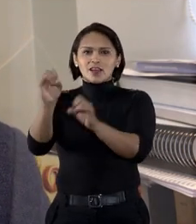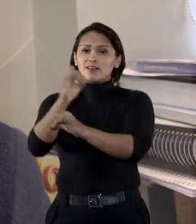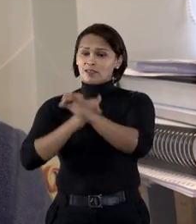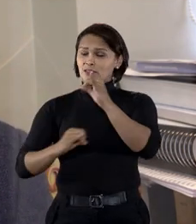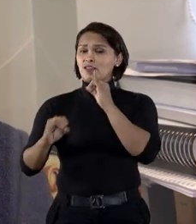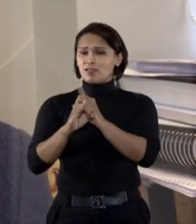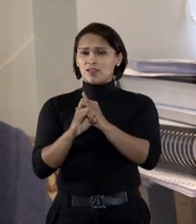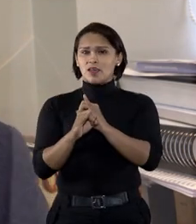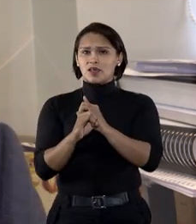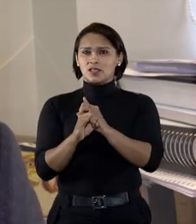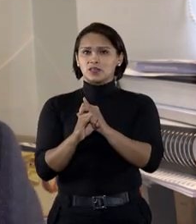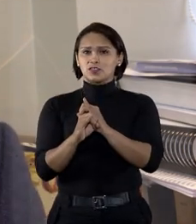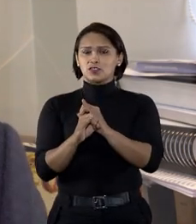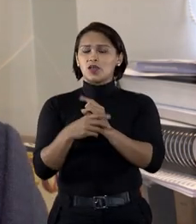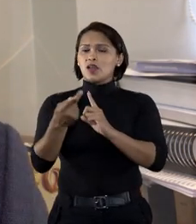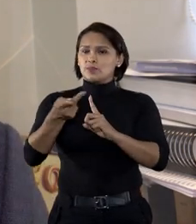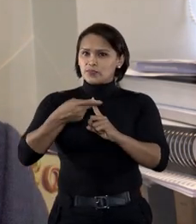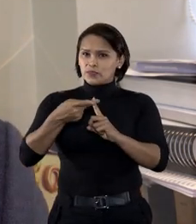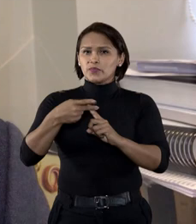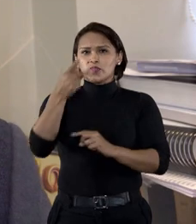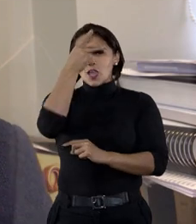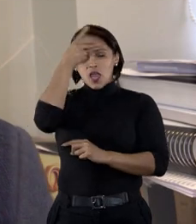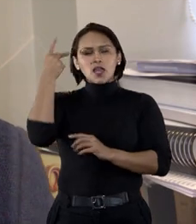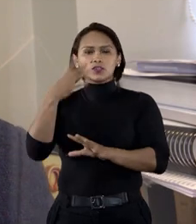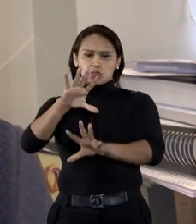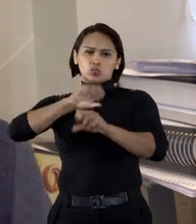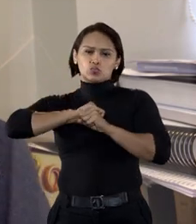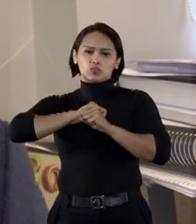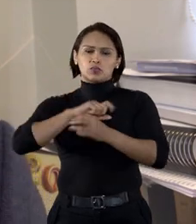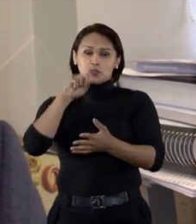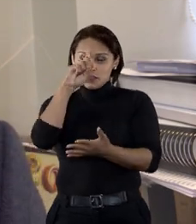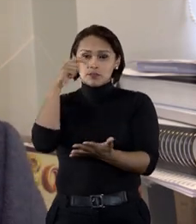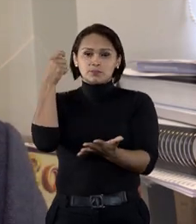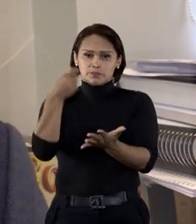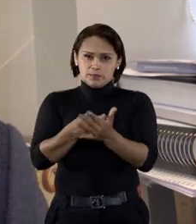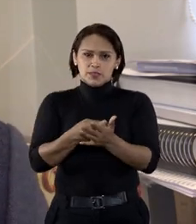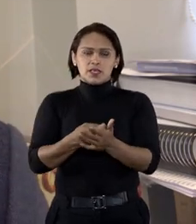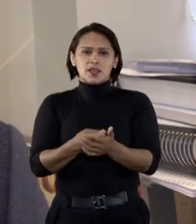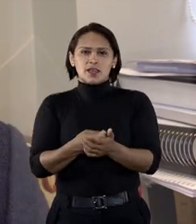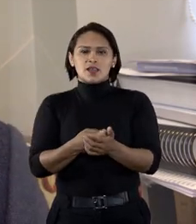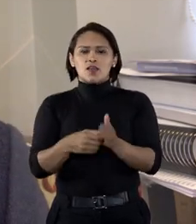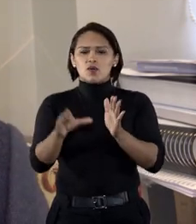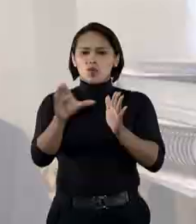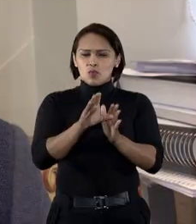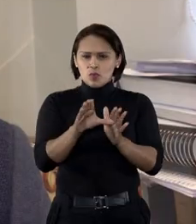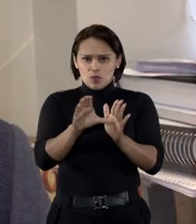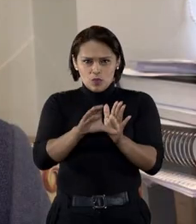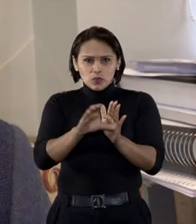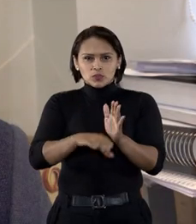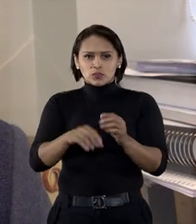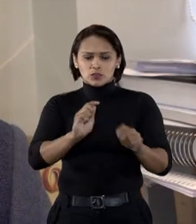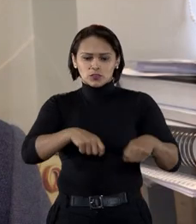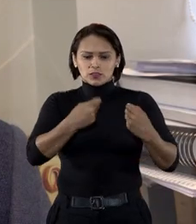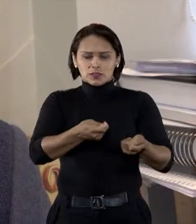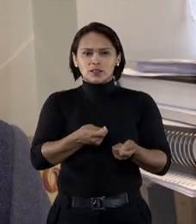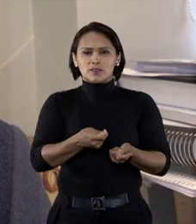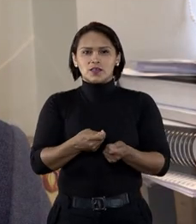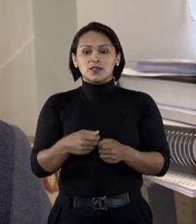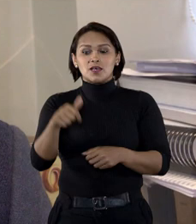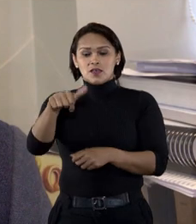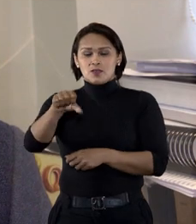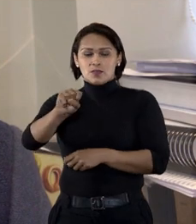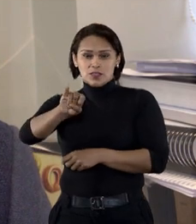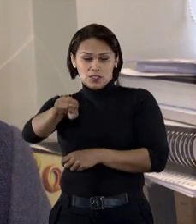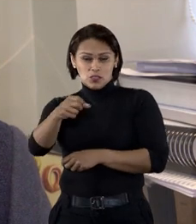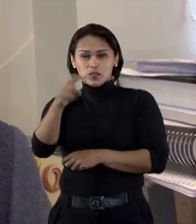na internet são relações de consumo, aplica-se o Código de Defesa do Consumidor. O STJ, nesse sentido,